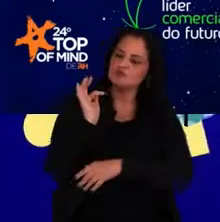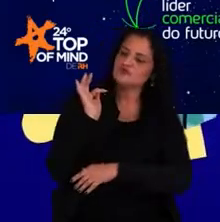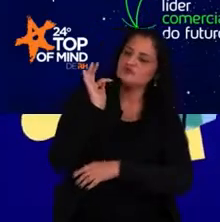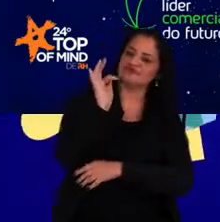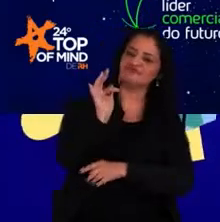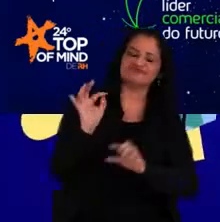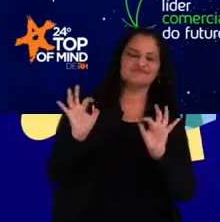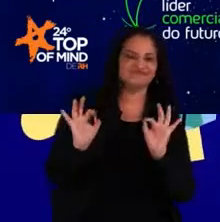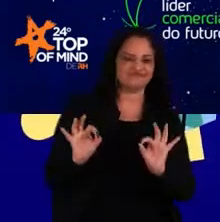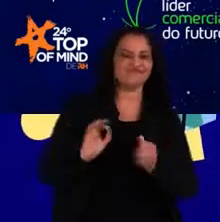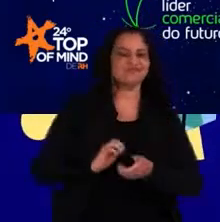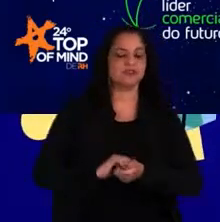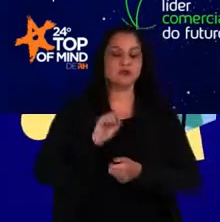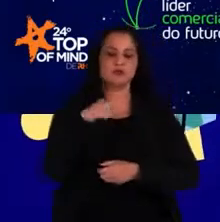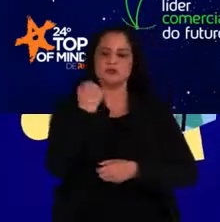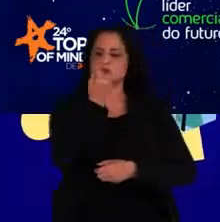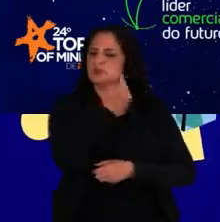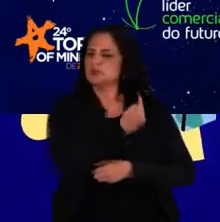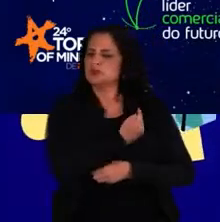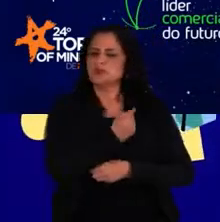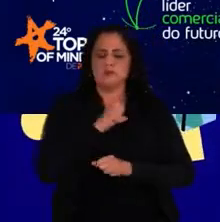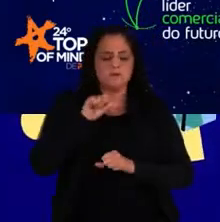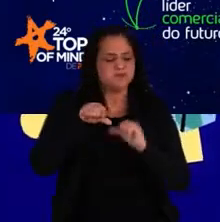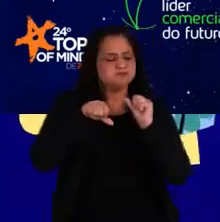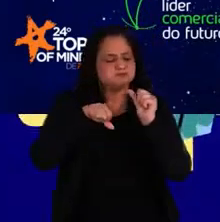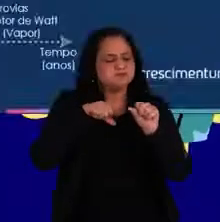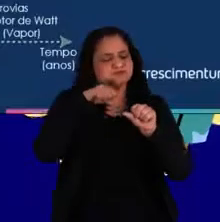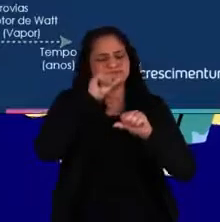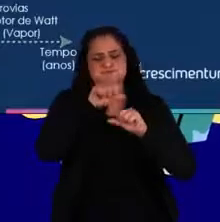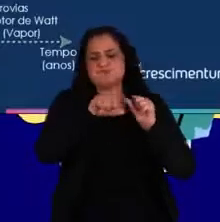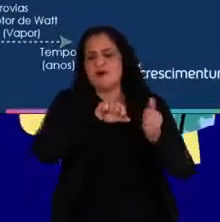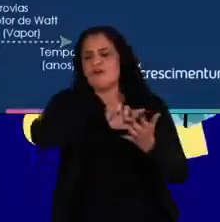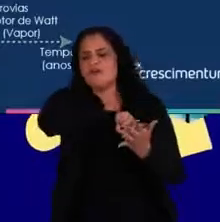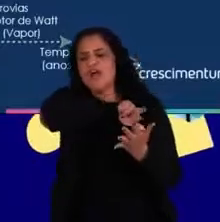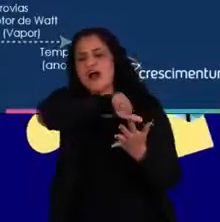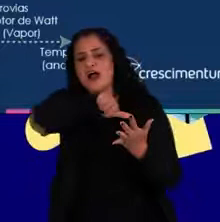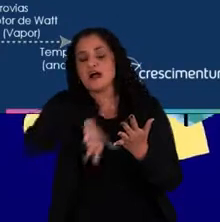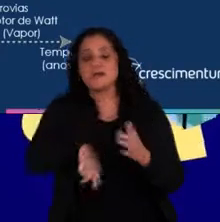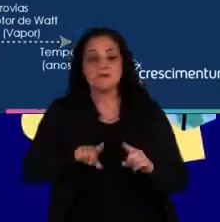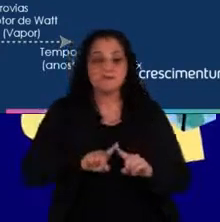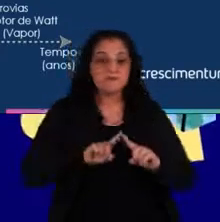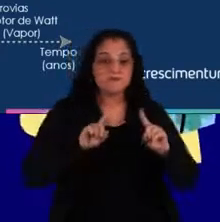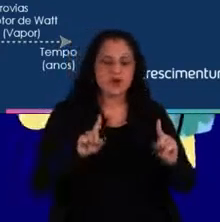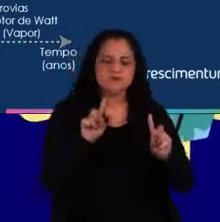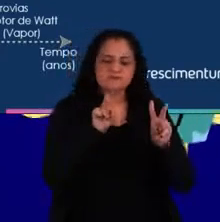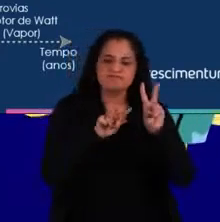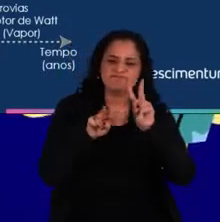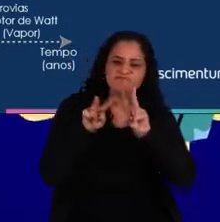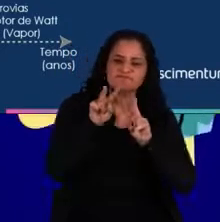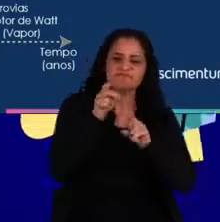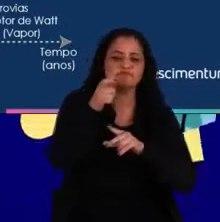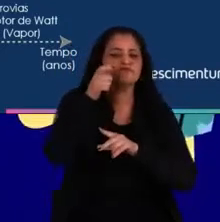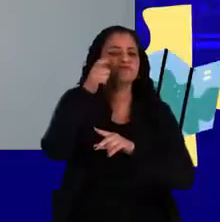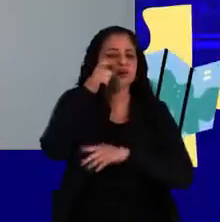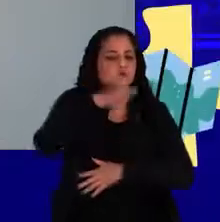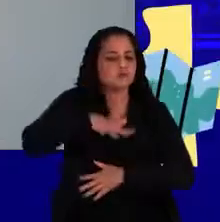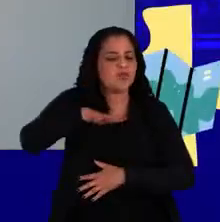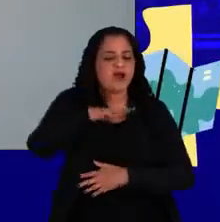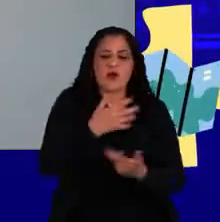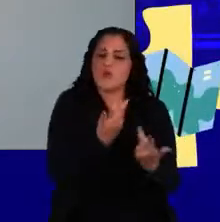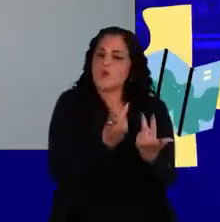no futuro. Nós passamos por várias transformações, mas o mesmo a gente vem observando no mercado.